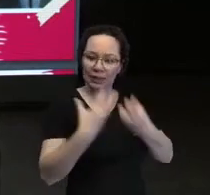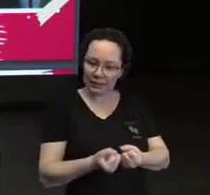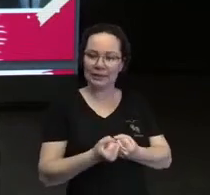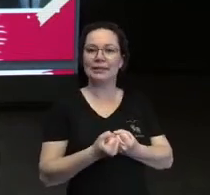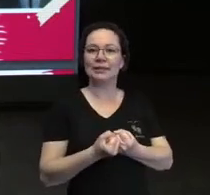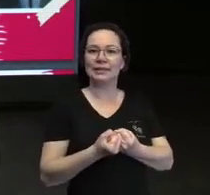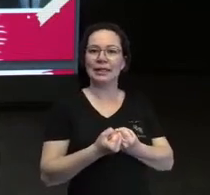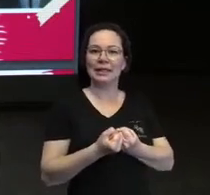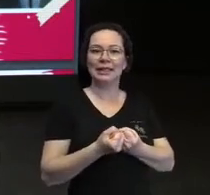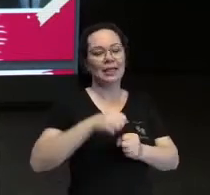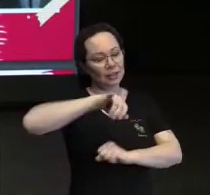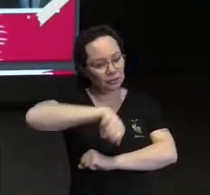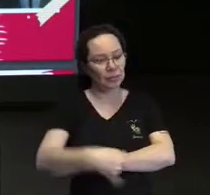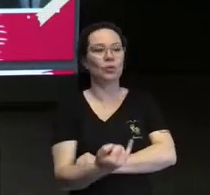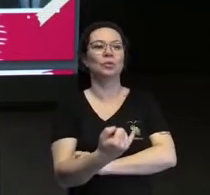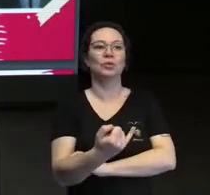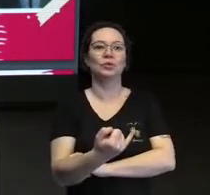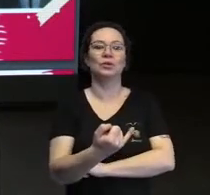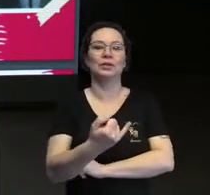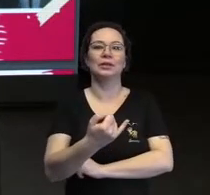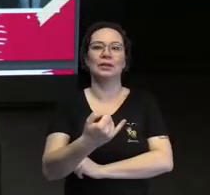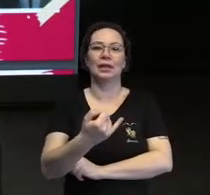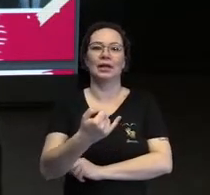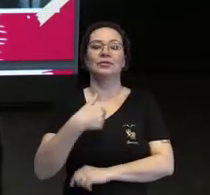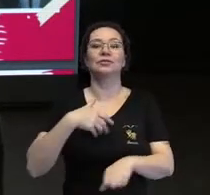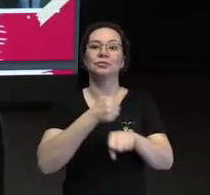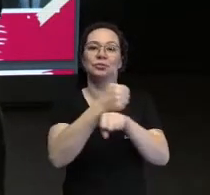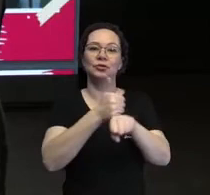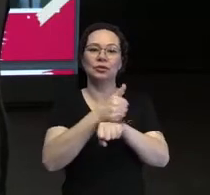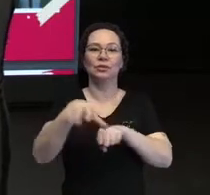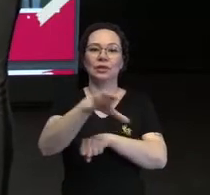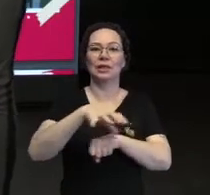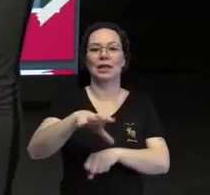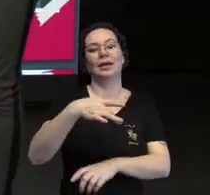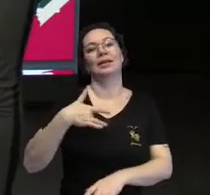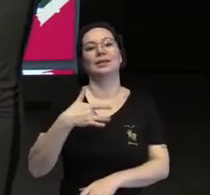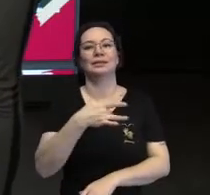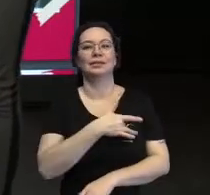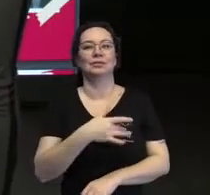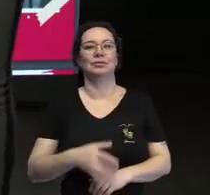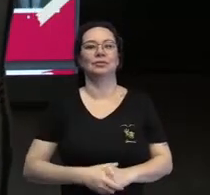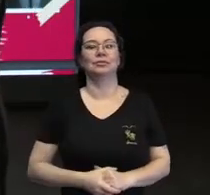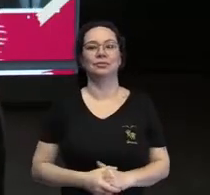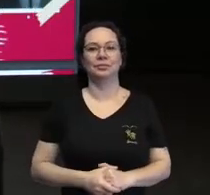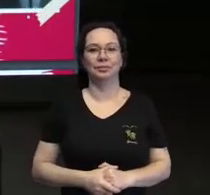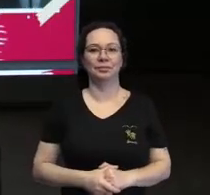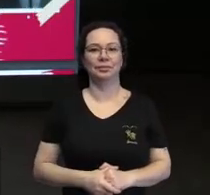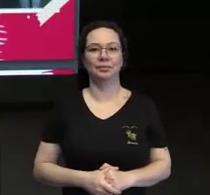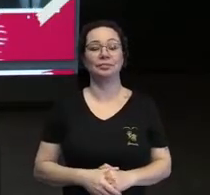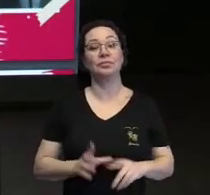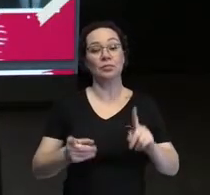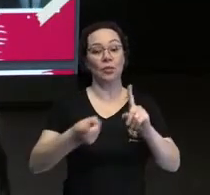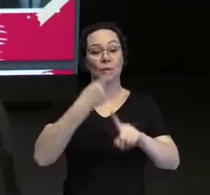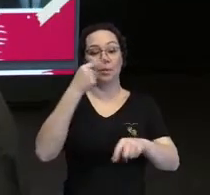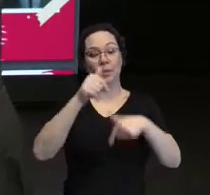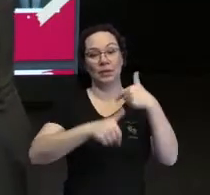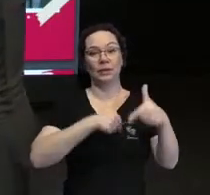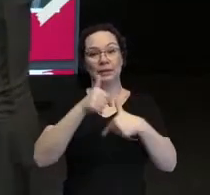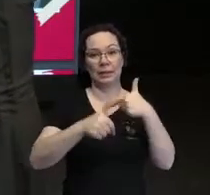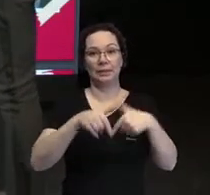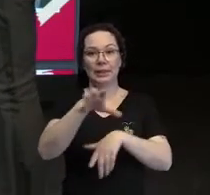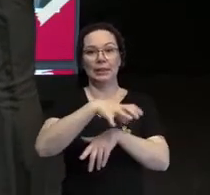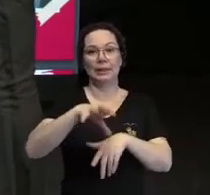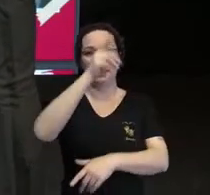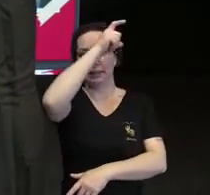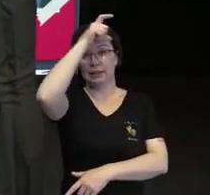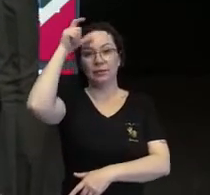de uma oportunidade, como profissional da área da saúde. E, então, meu primeiro emprego na área da